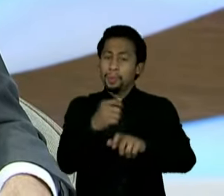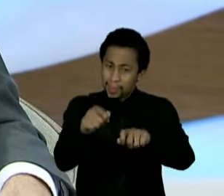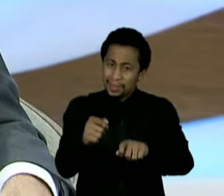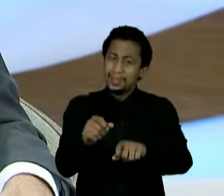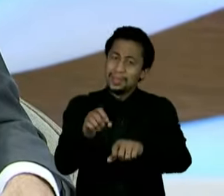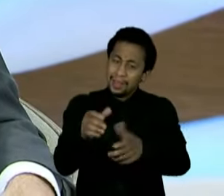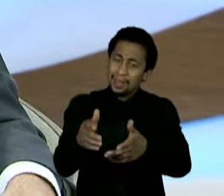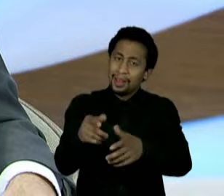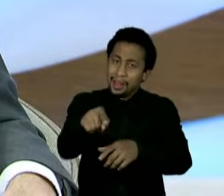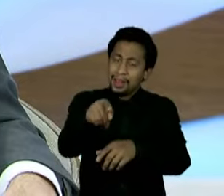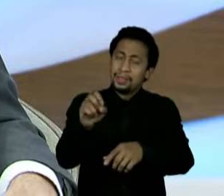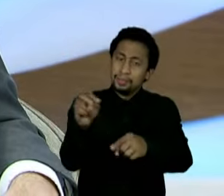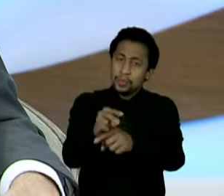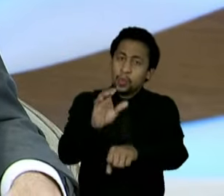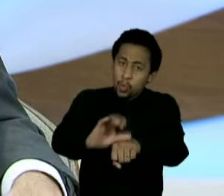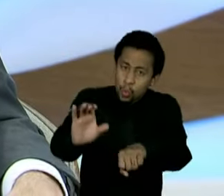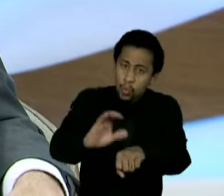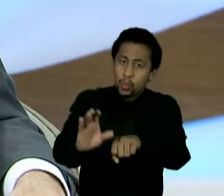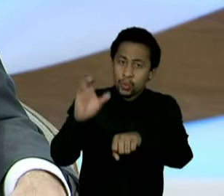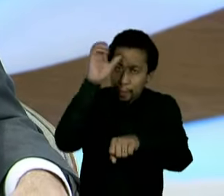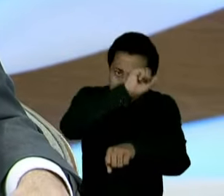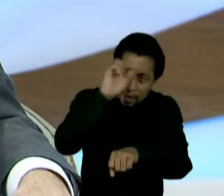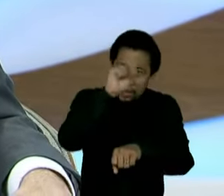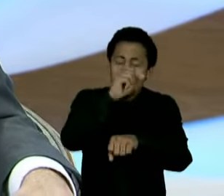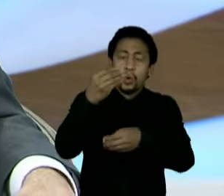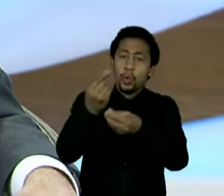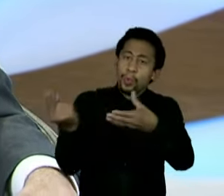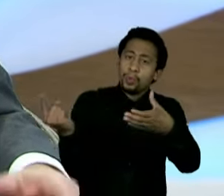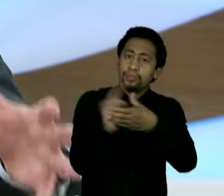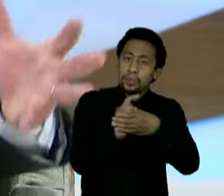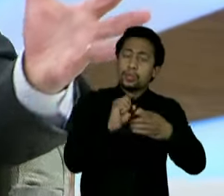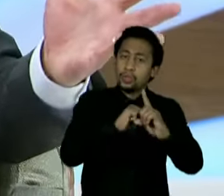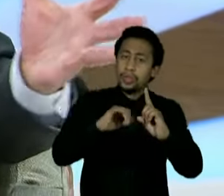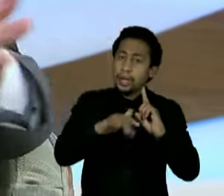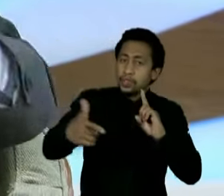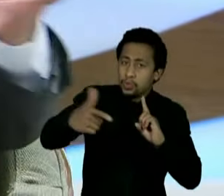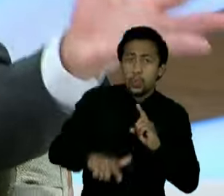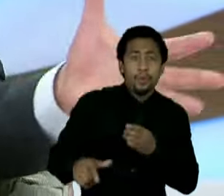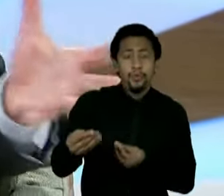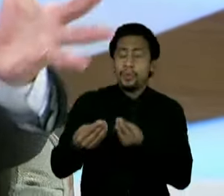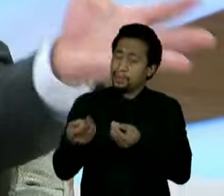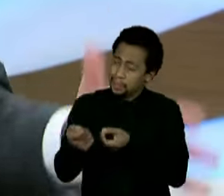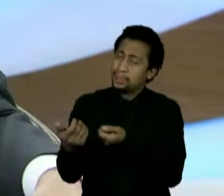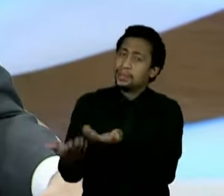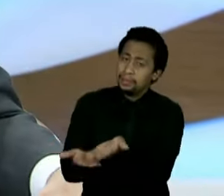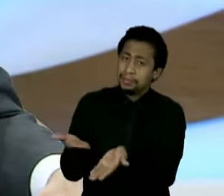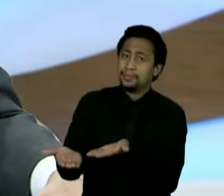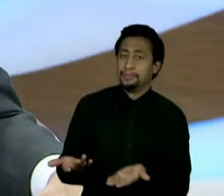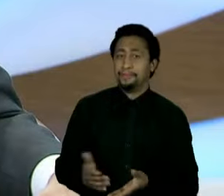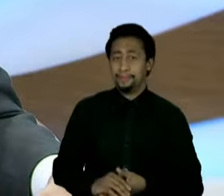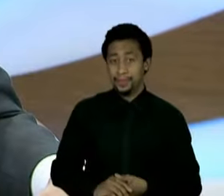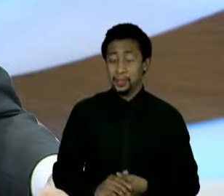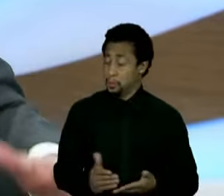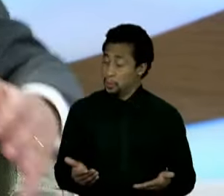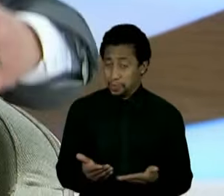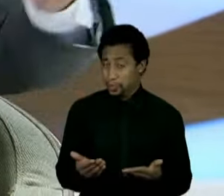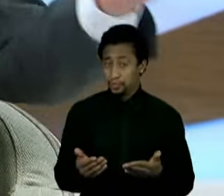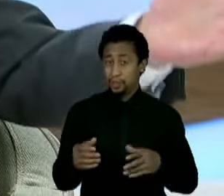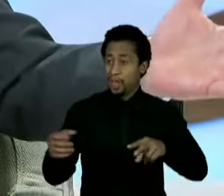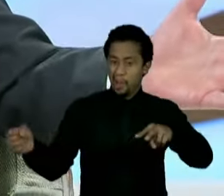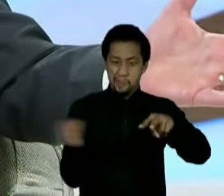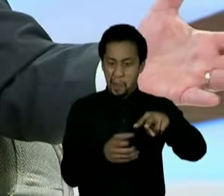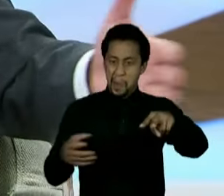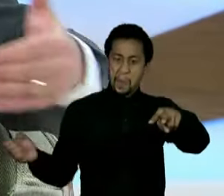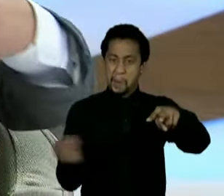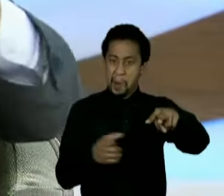repressão. A gente hoje tem uma situação onde nós enxugamos um gelo quase que parece que